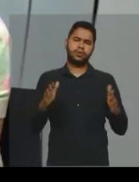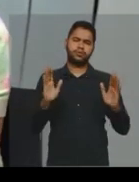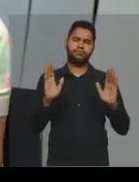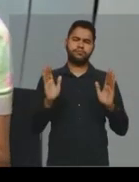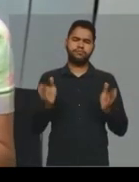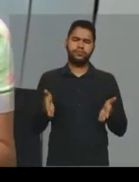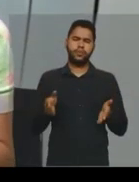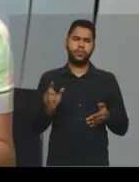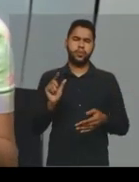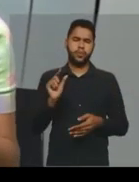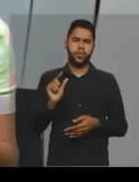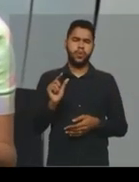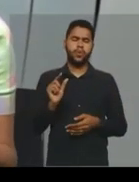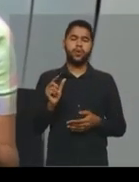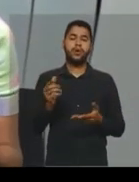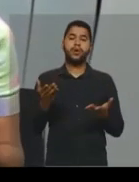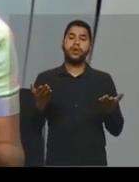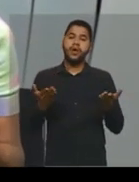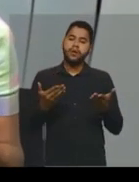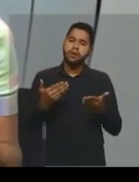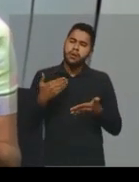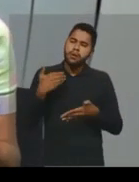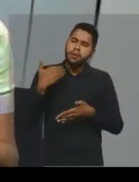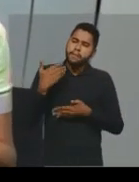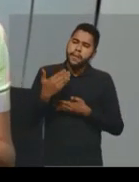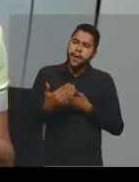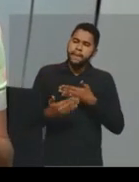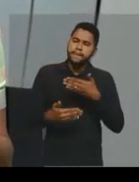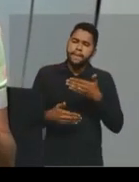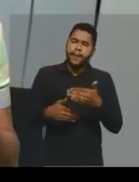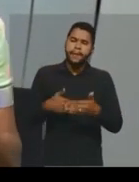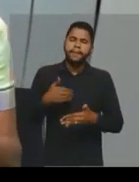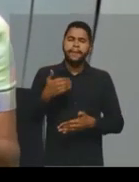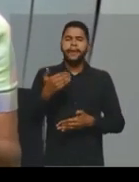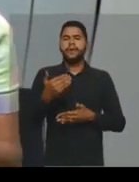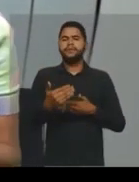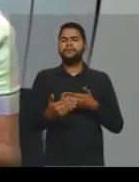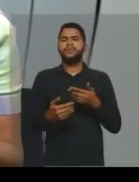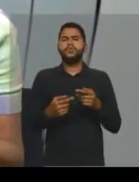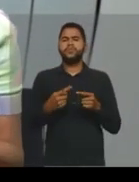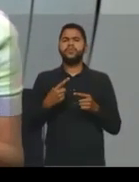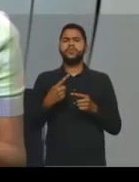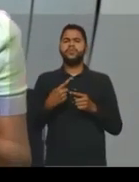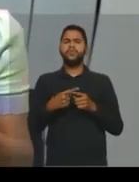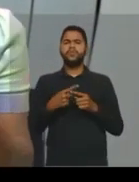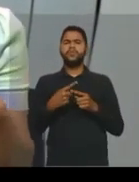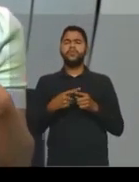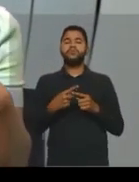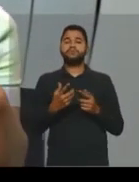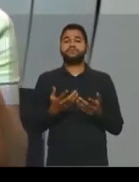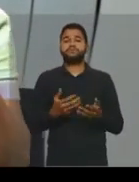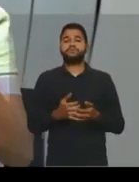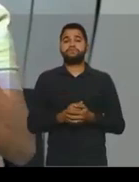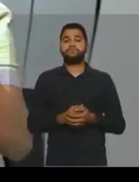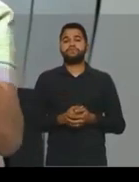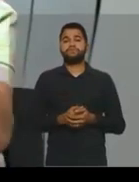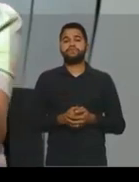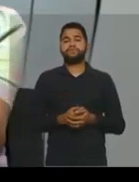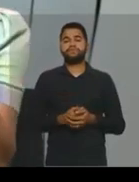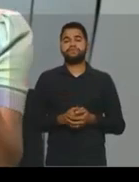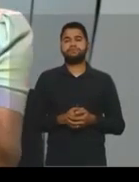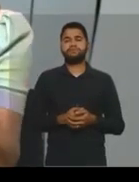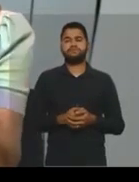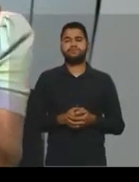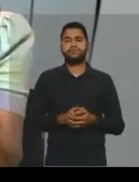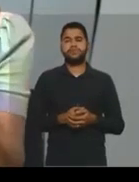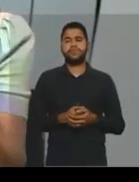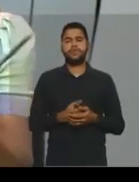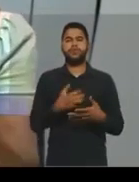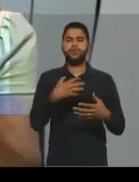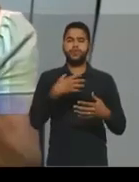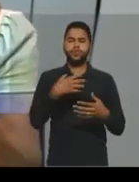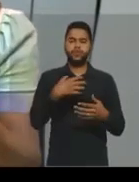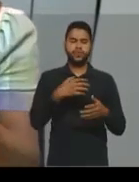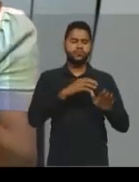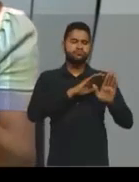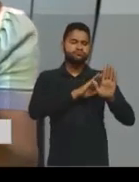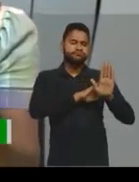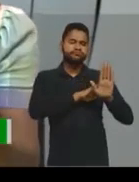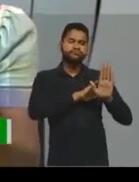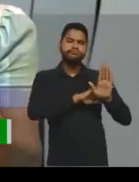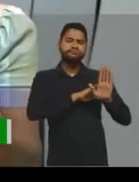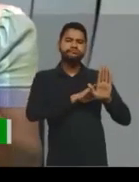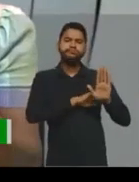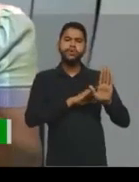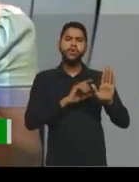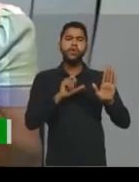E estamos trabalhando muito. Por quê? Quando o sentido figurado